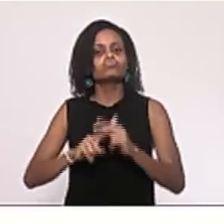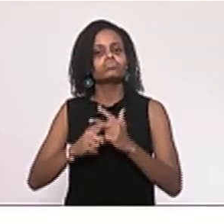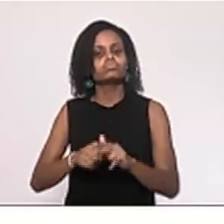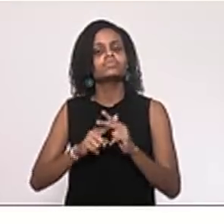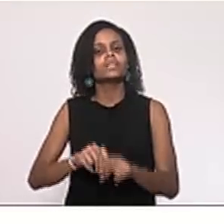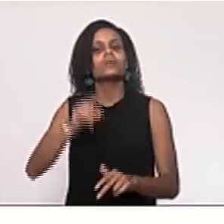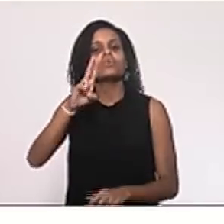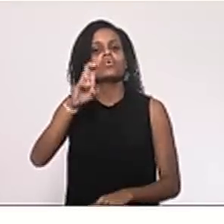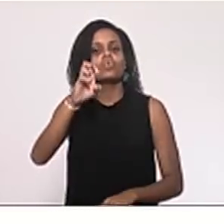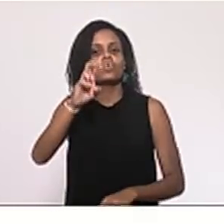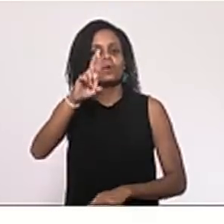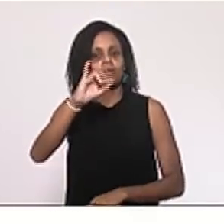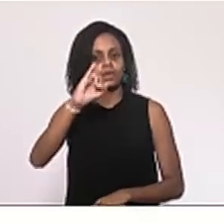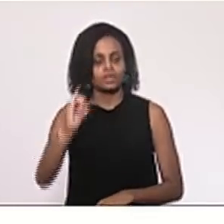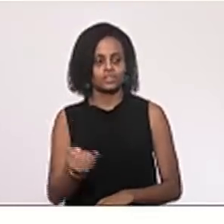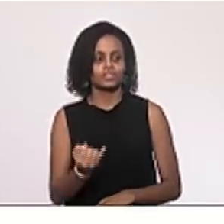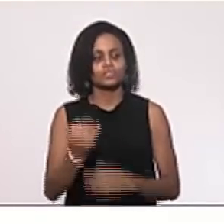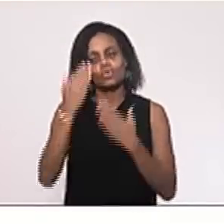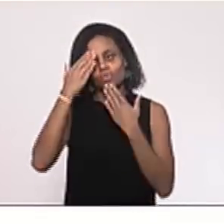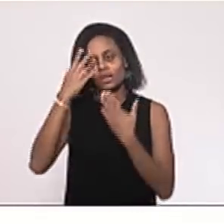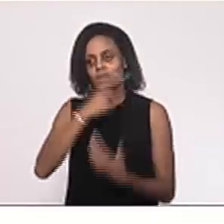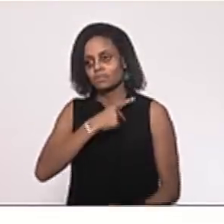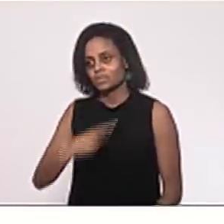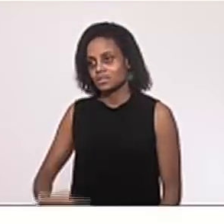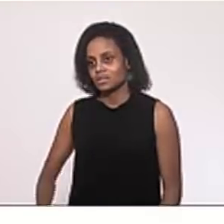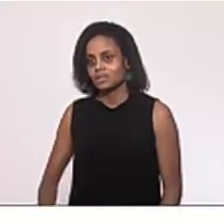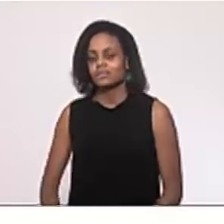universidade do estado do Rio de Janeiro. Muito obrigado, senhor presidente..